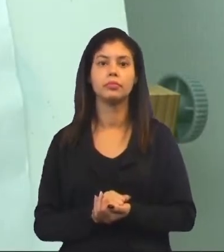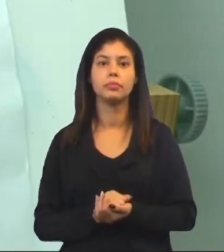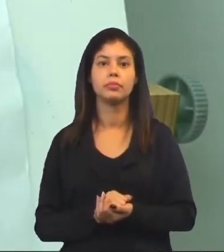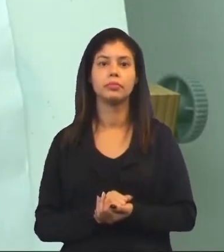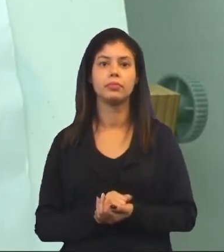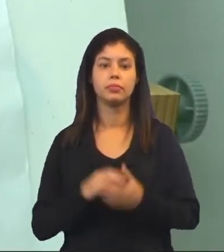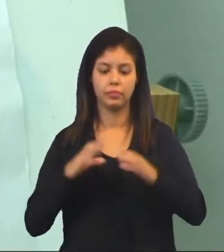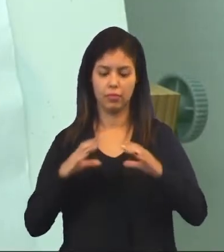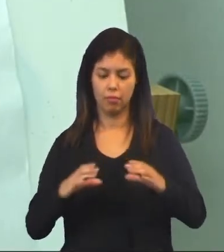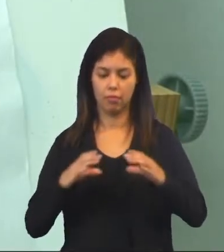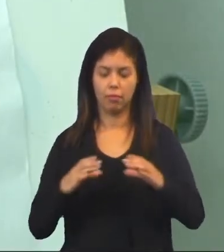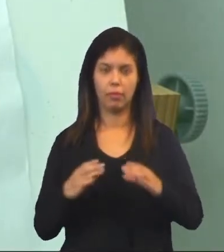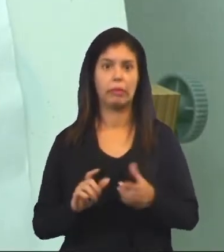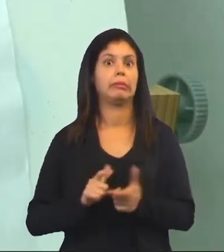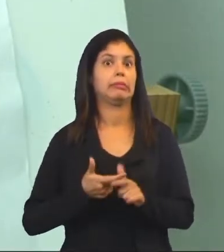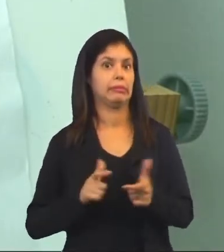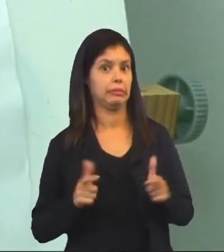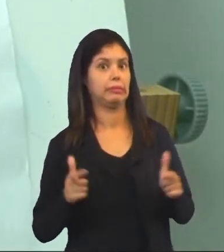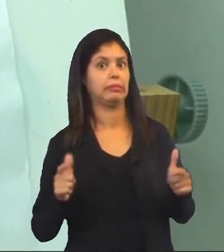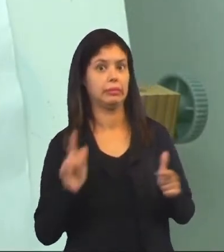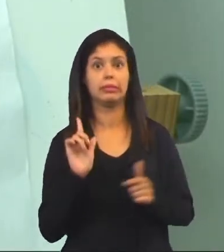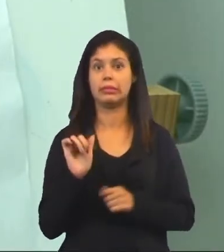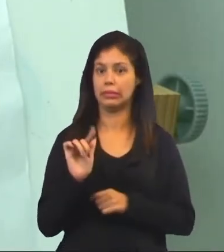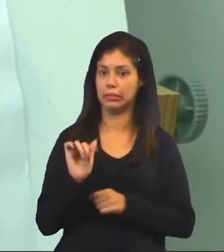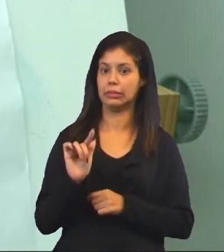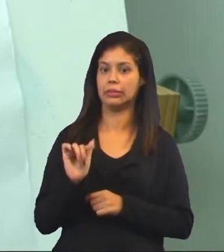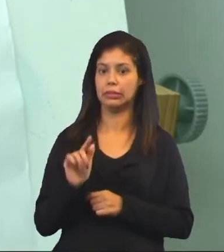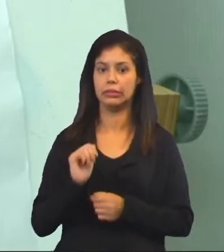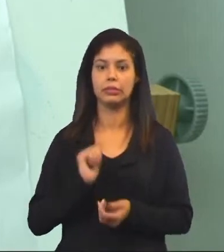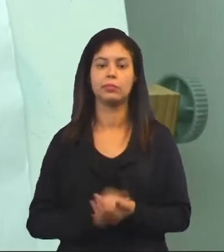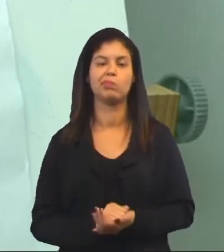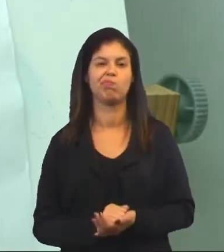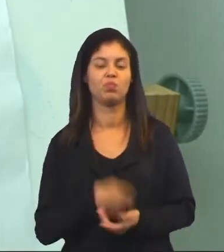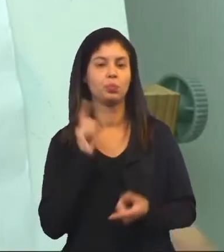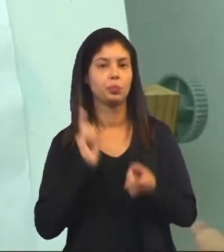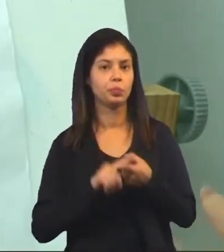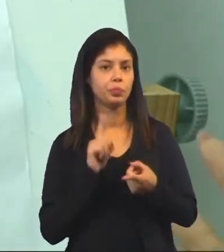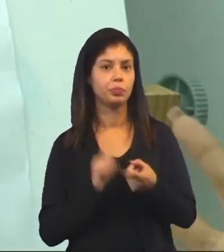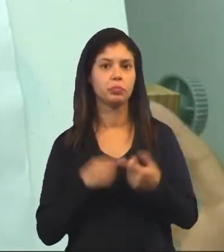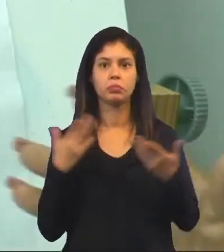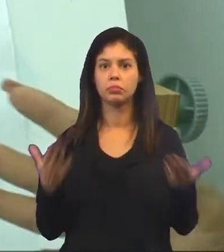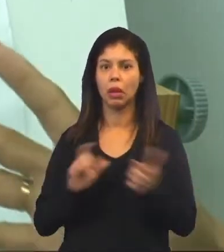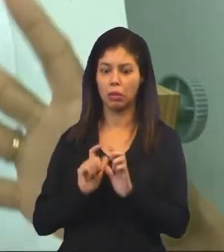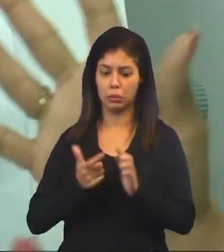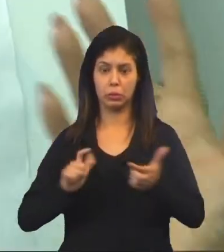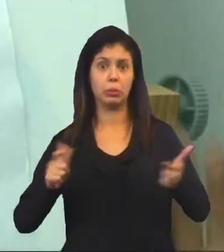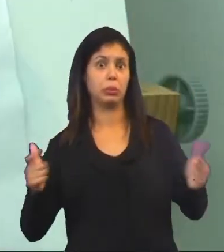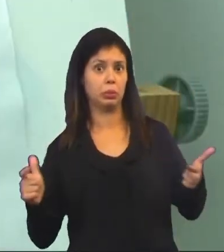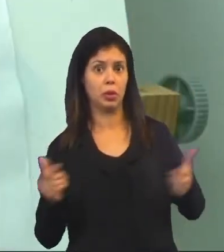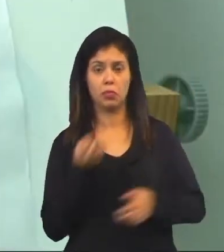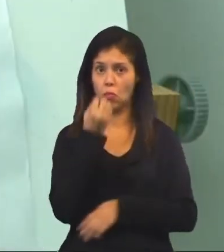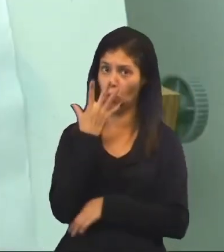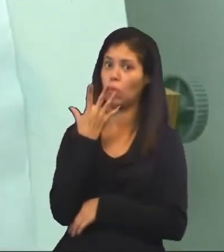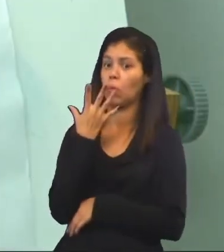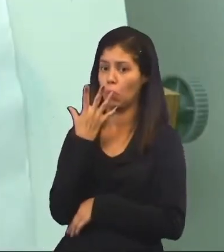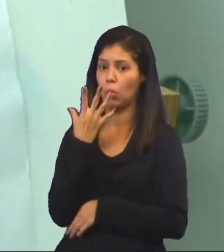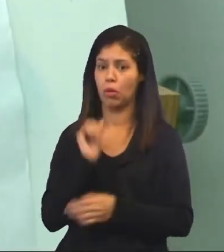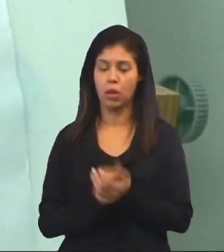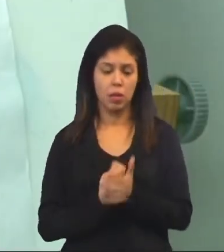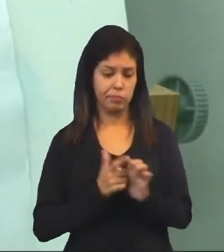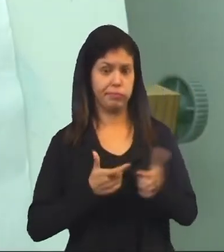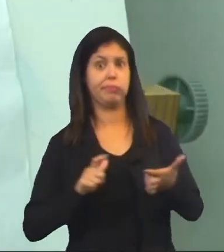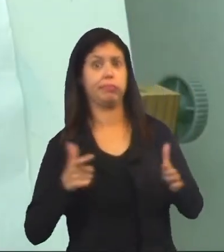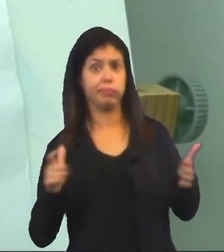É um hambúrguer bem grande, não é mesmo? E por que será que eles colocaram uma foto de um